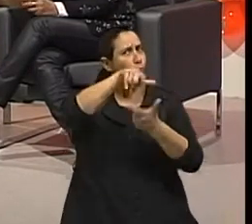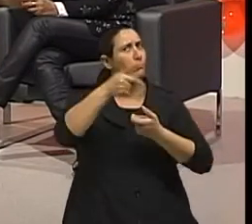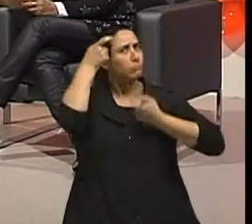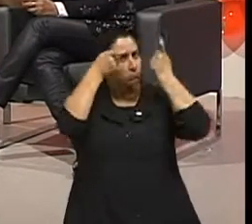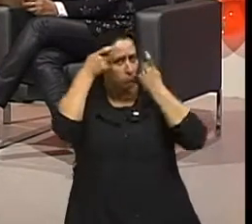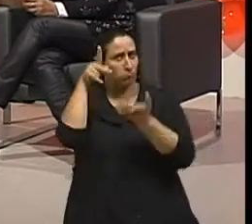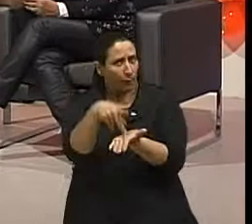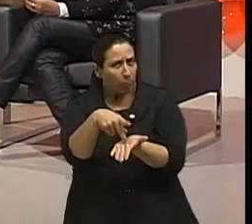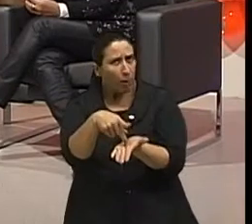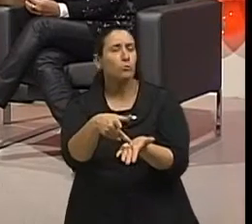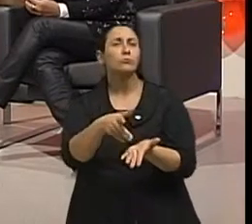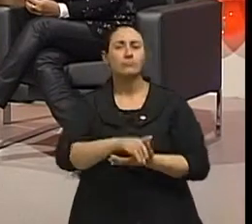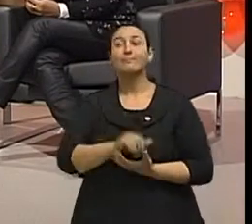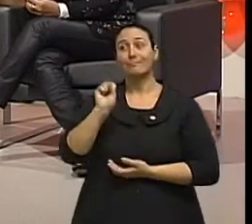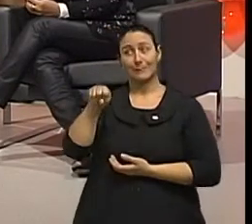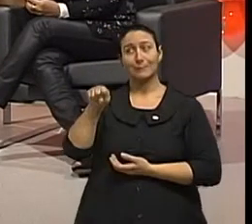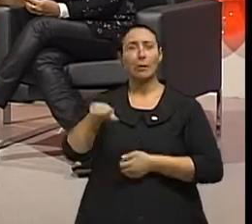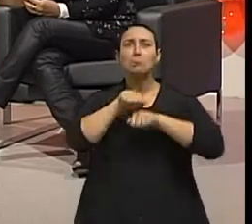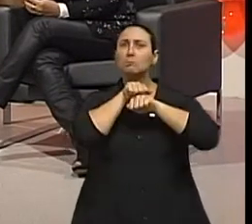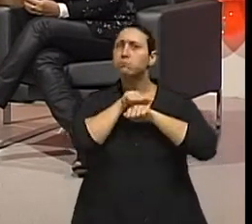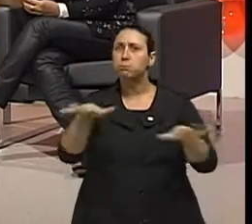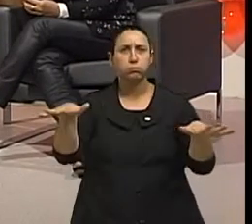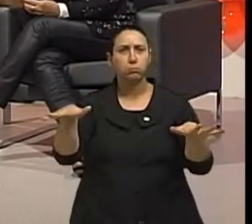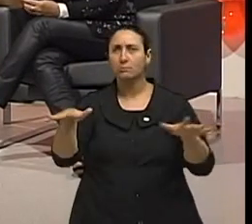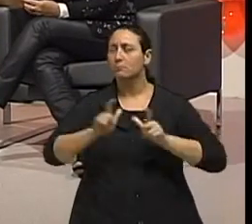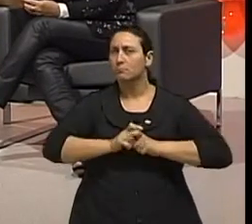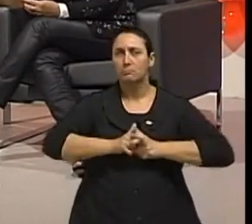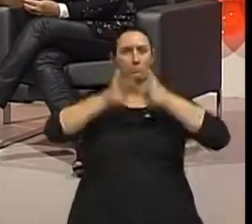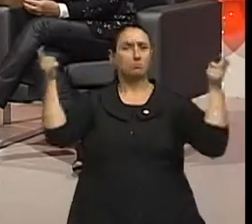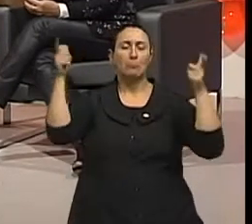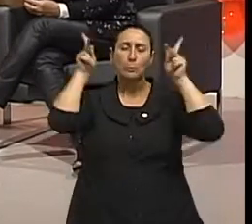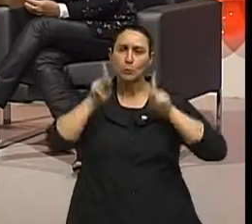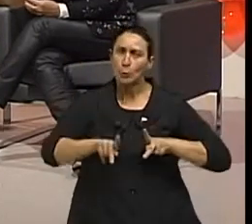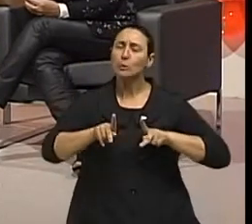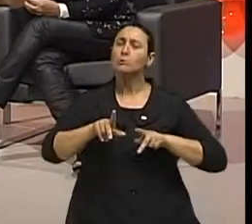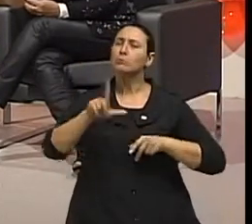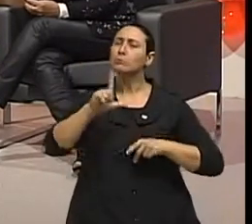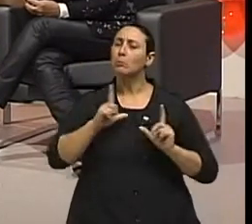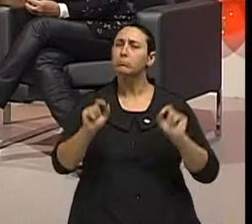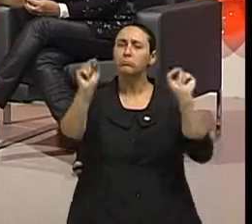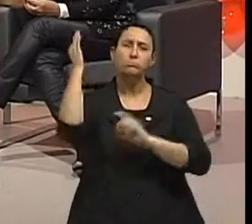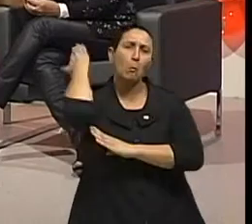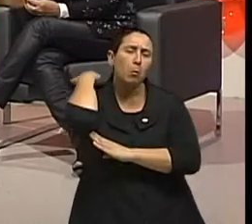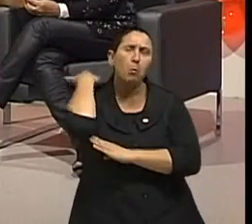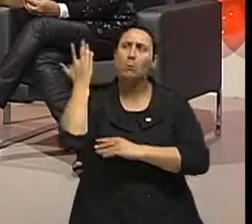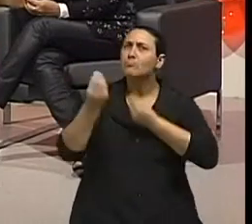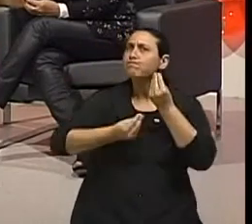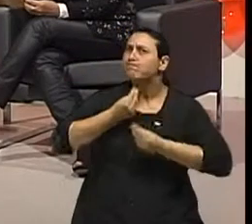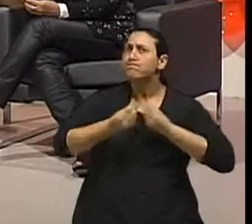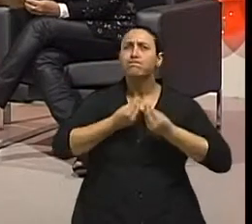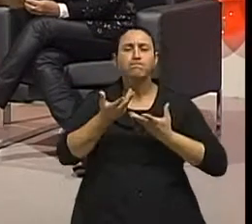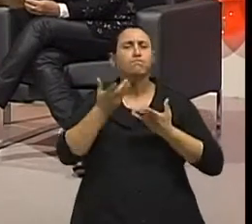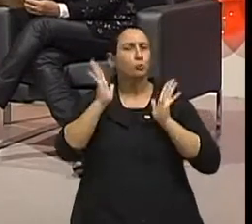isso, né? É isso. É uma epidemia, na verdade. É um número absolutamente alarmante. Todas as estatísticas e todos os grupos que